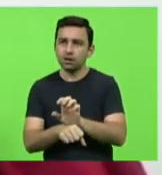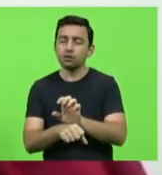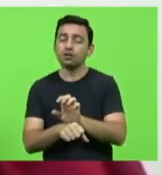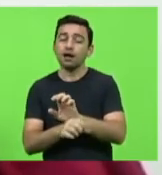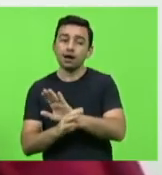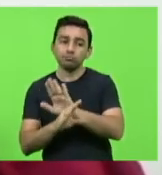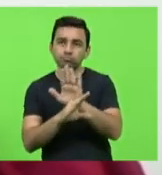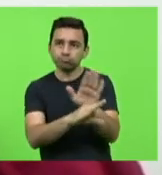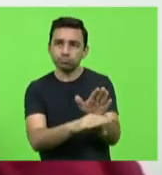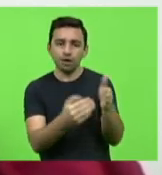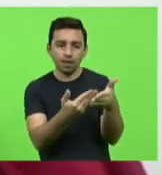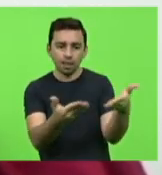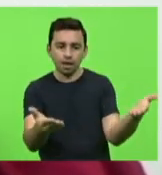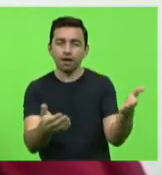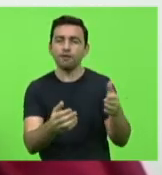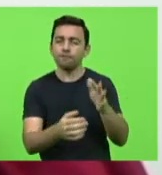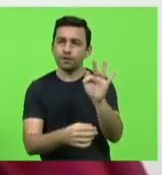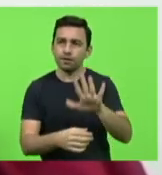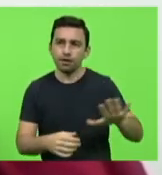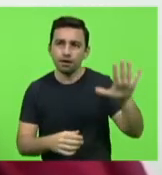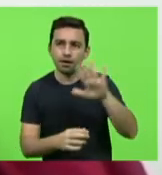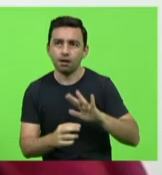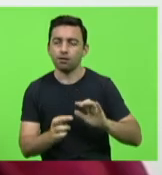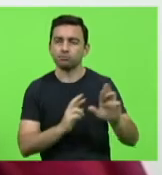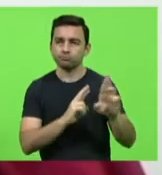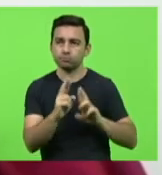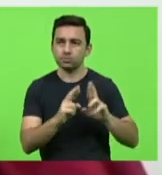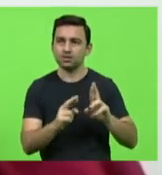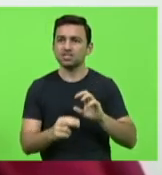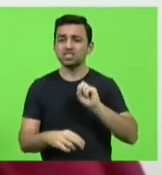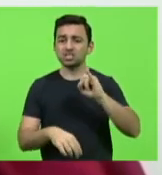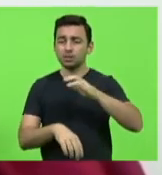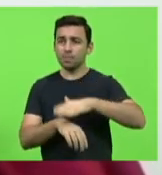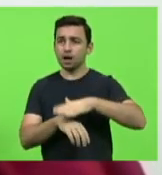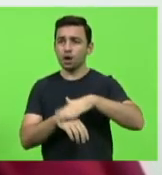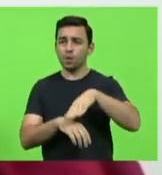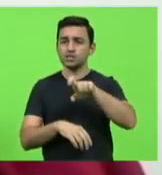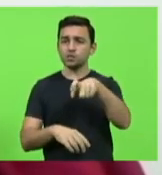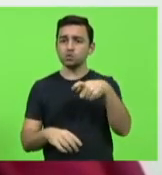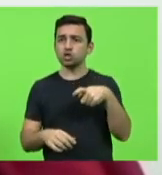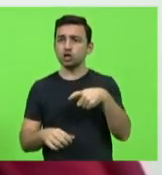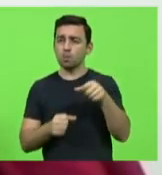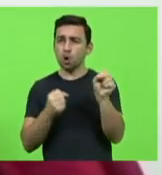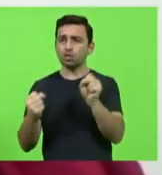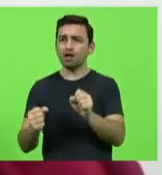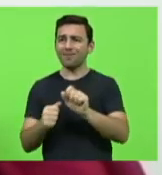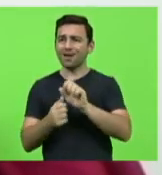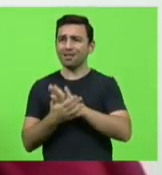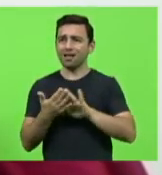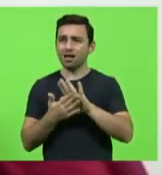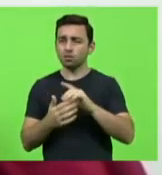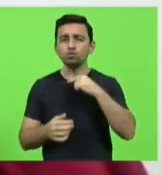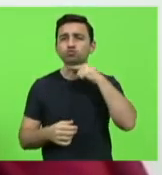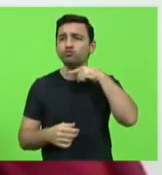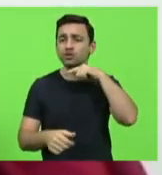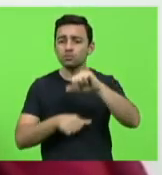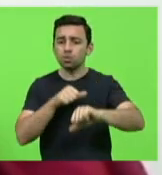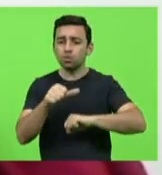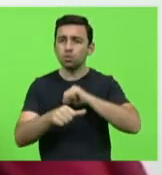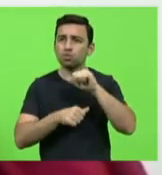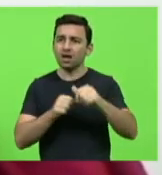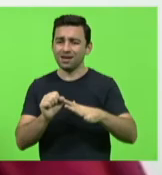mas sem uma ação imediata do Poder Executivo não vamos conseguir reverter a insegurança e a